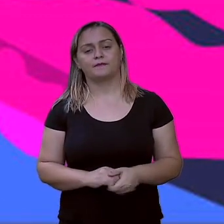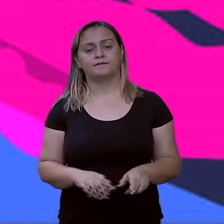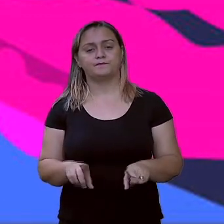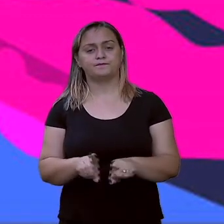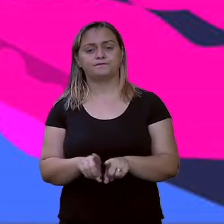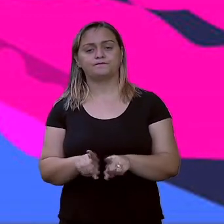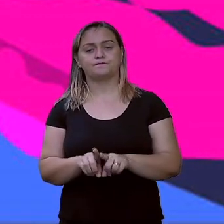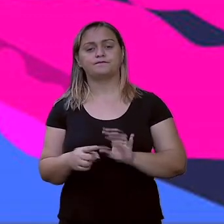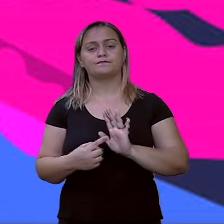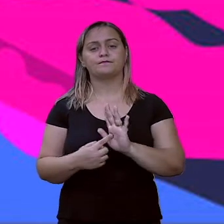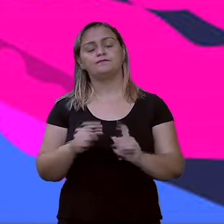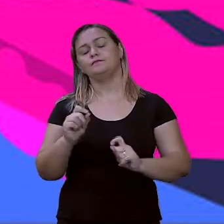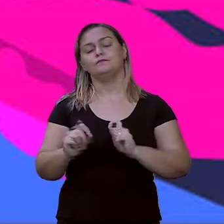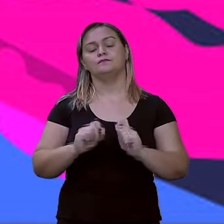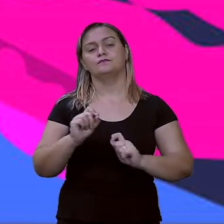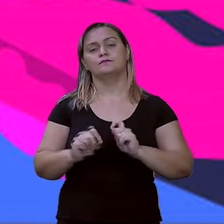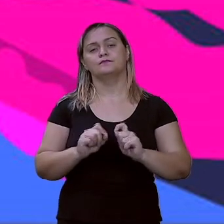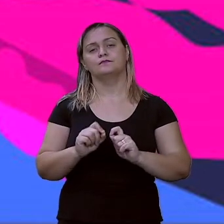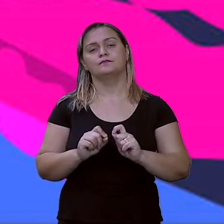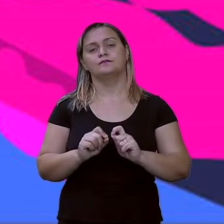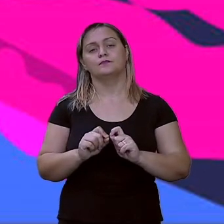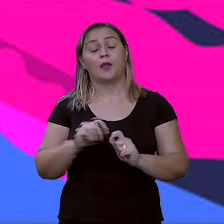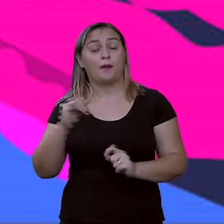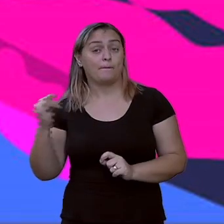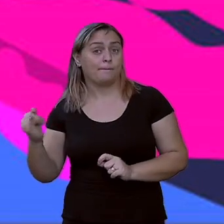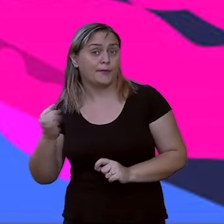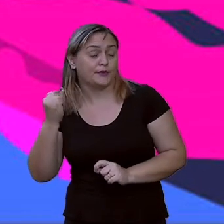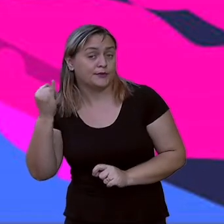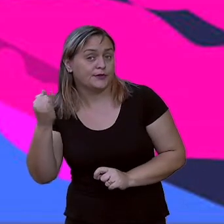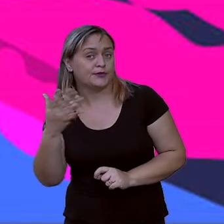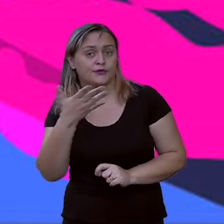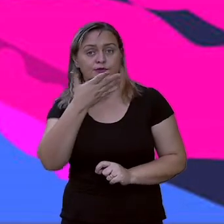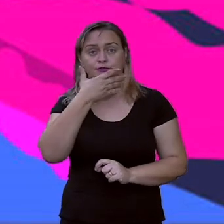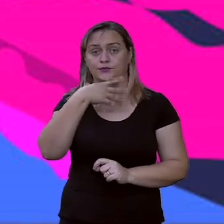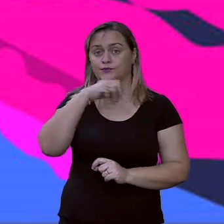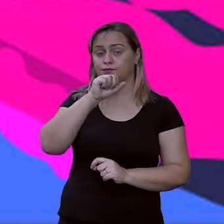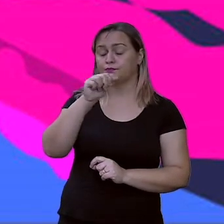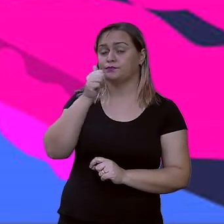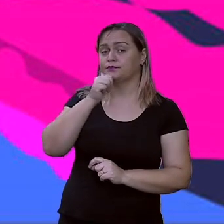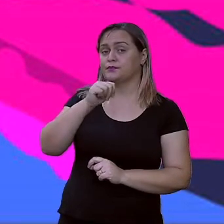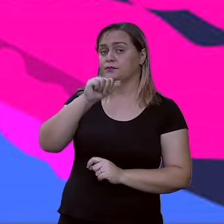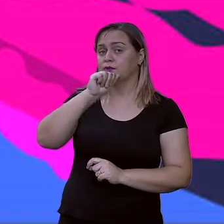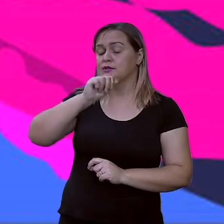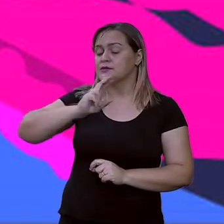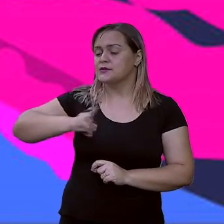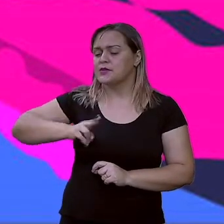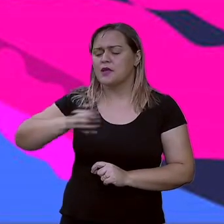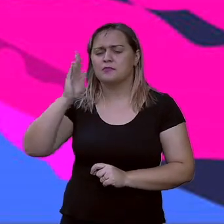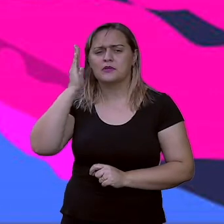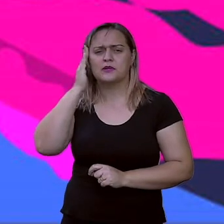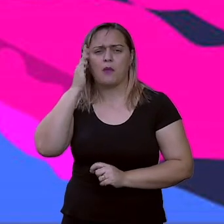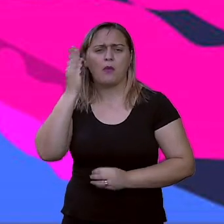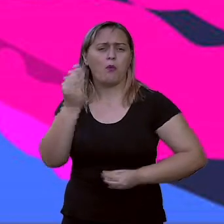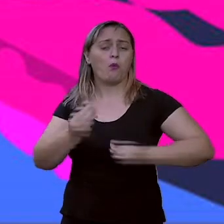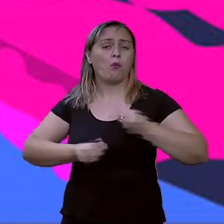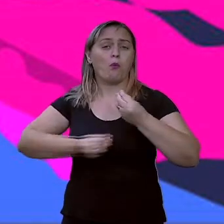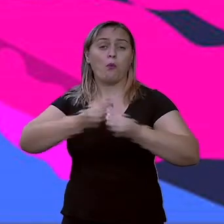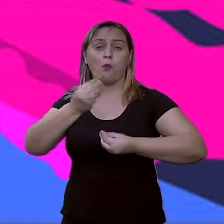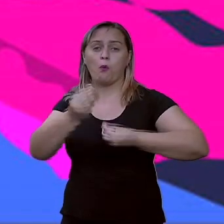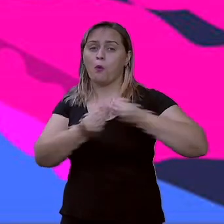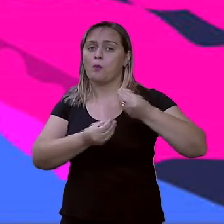importância dos pais estarem sempre bem informados sobre essas novas tecnologias que